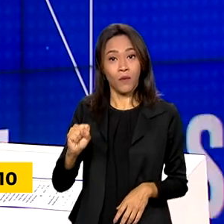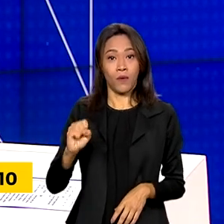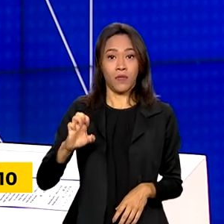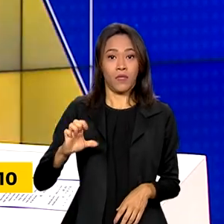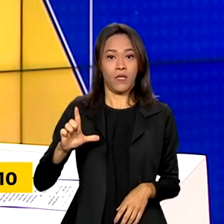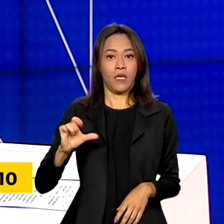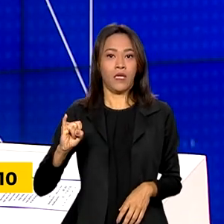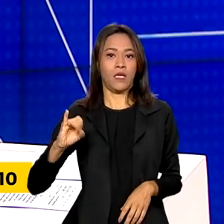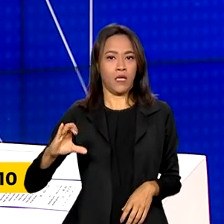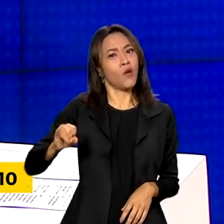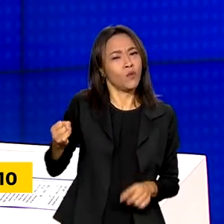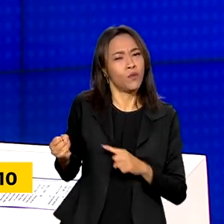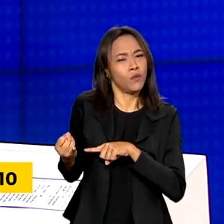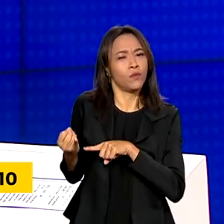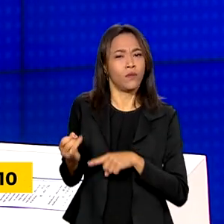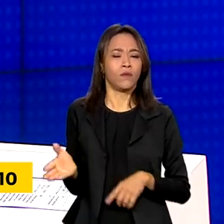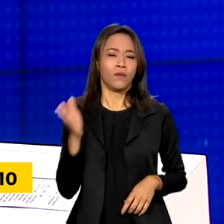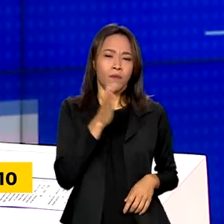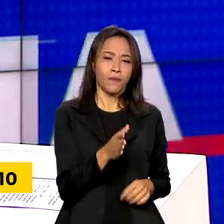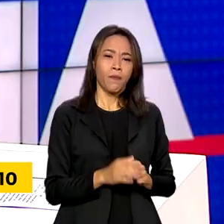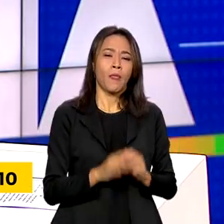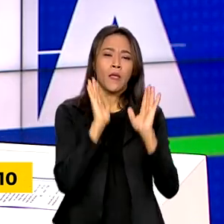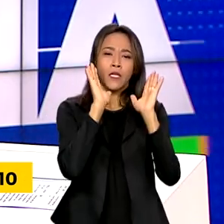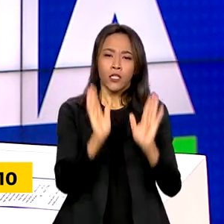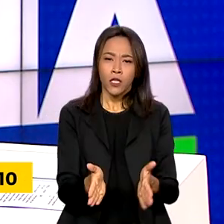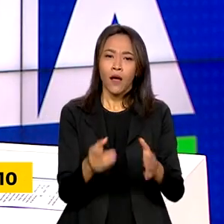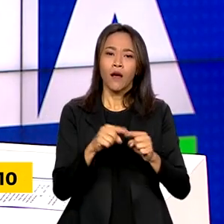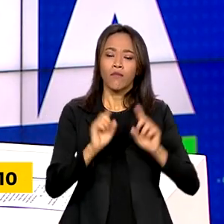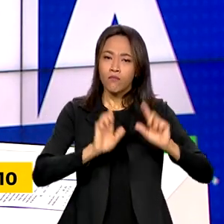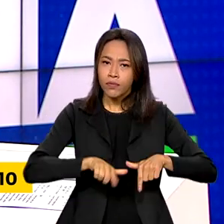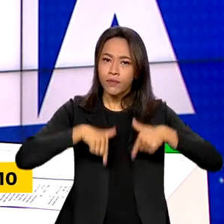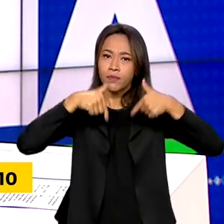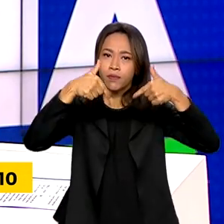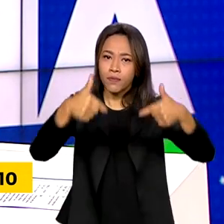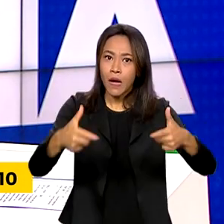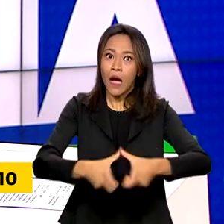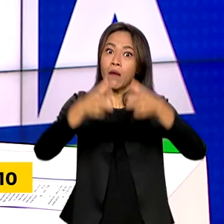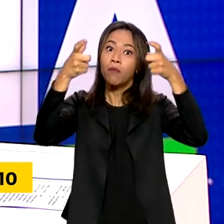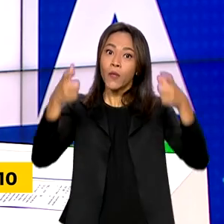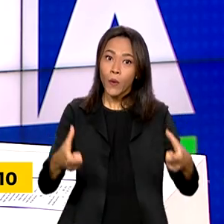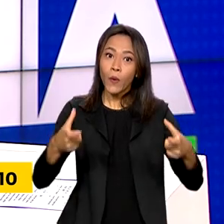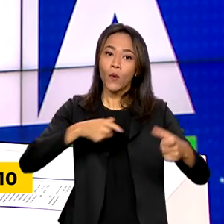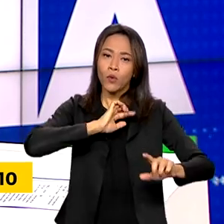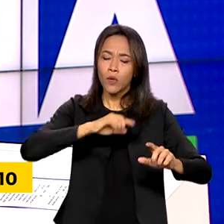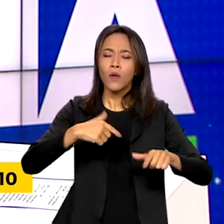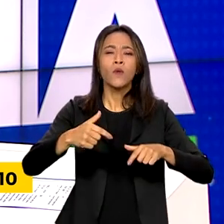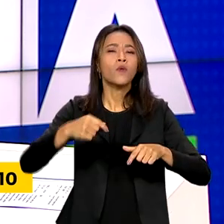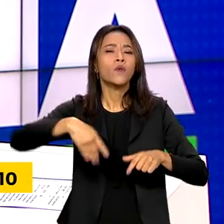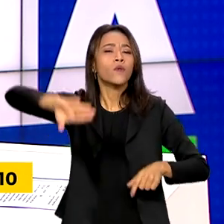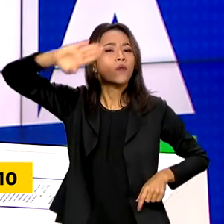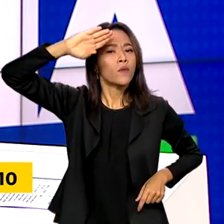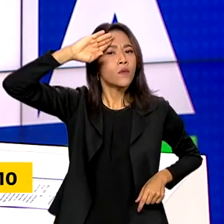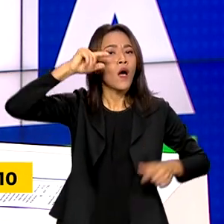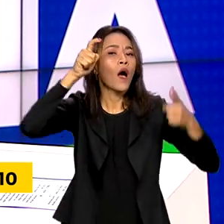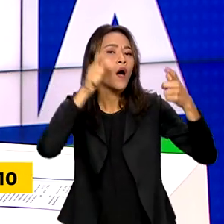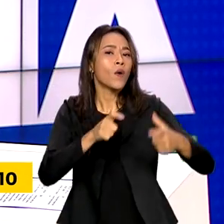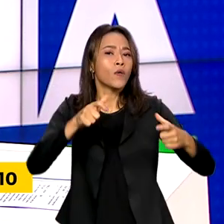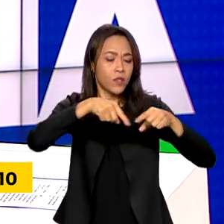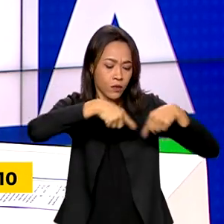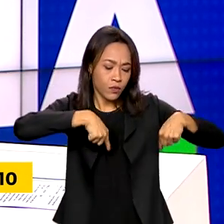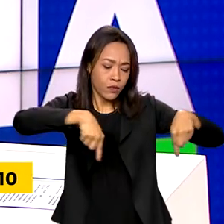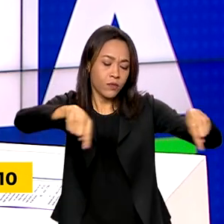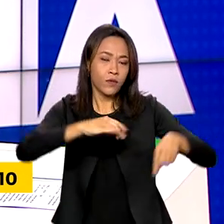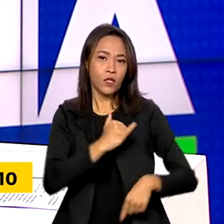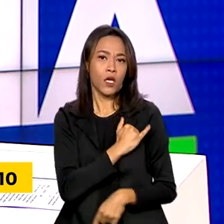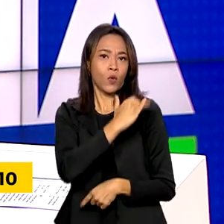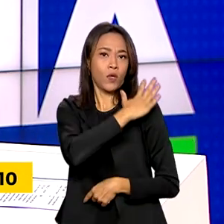Foi ampliada a atuação das forças armadas no território Yanomami na divisa com a Venezuela. Isso por meio